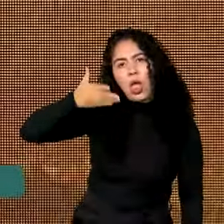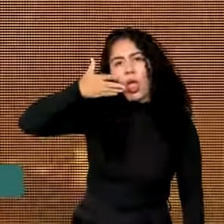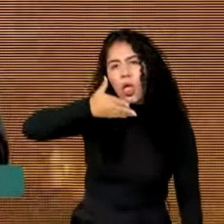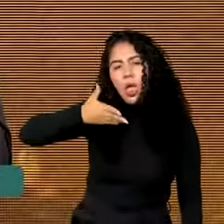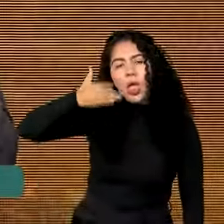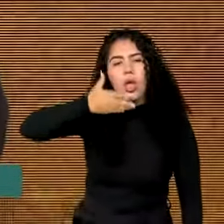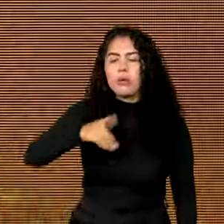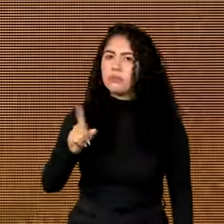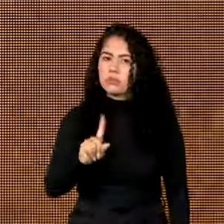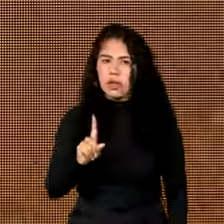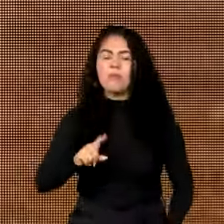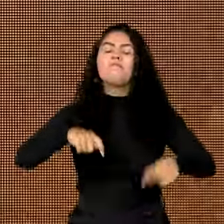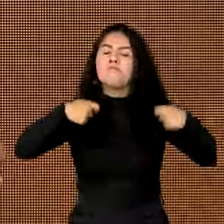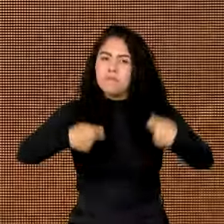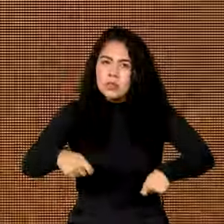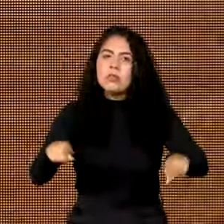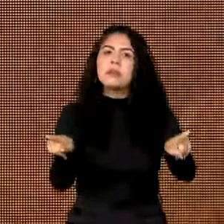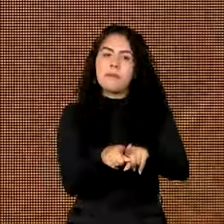é a qualidade do projeto.